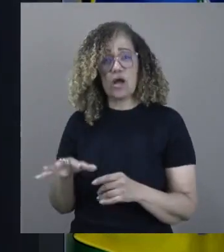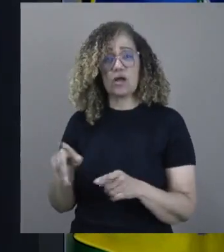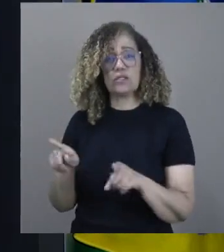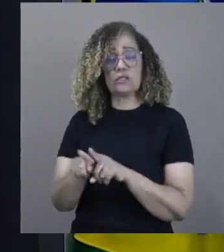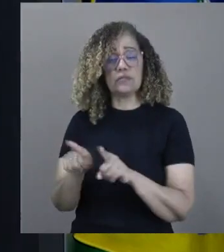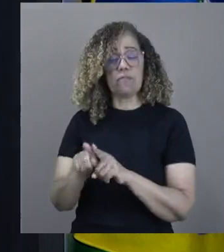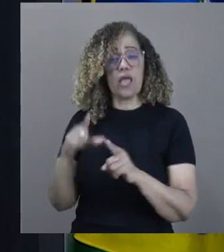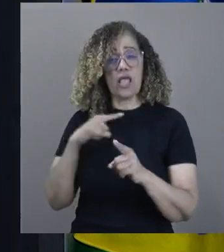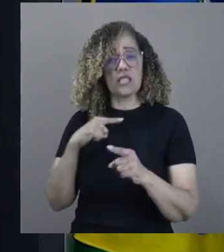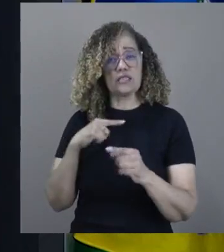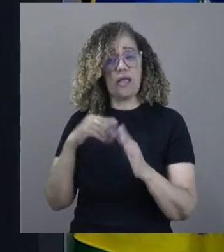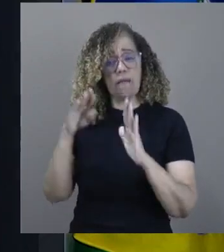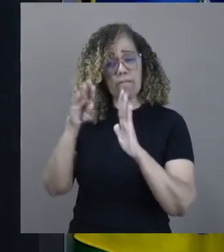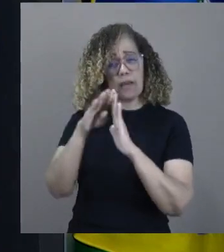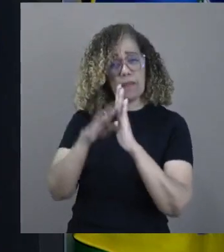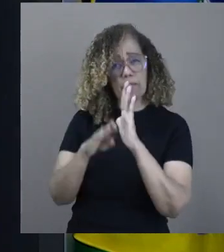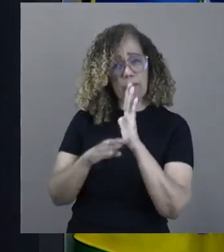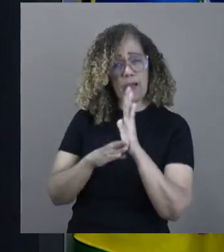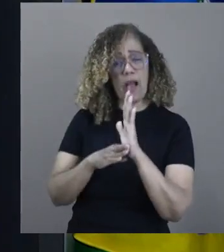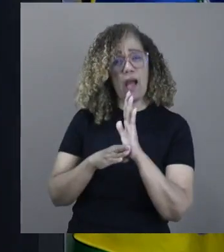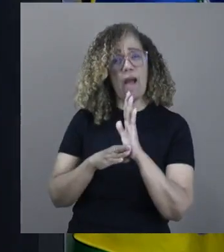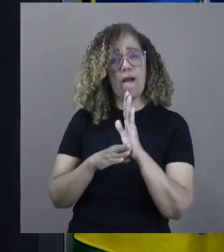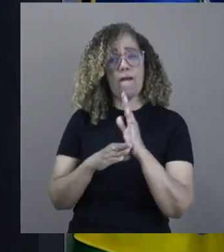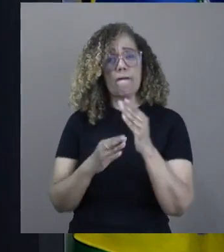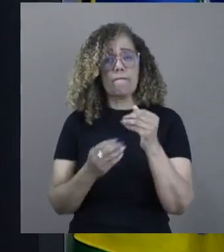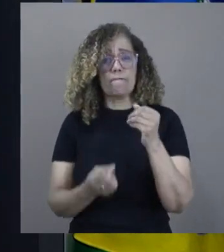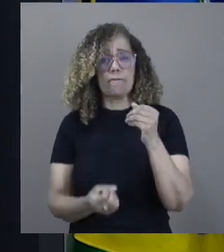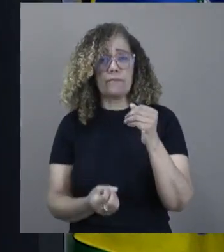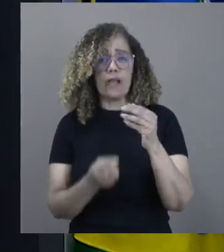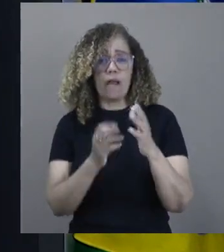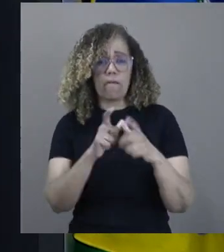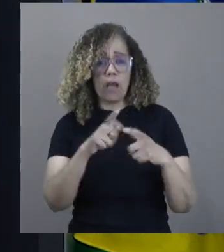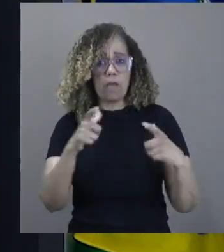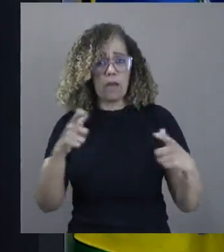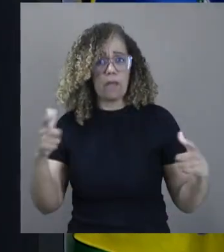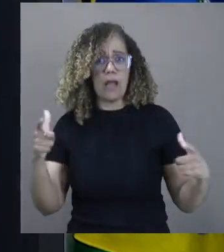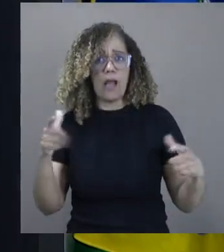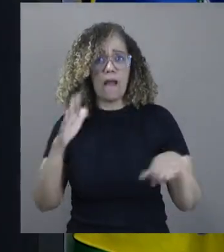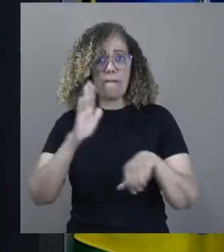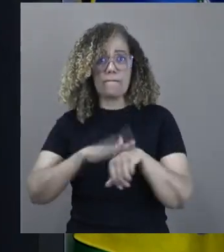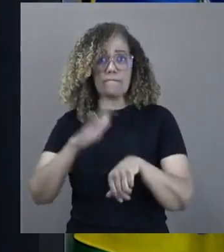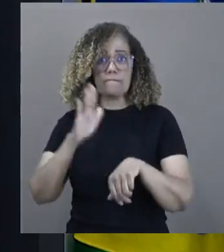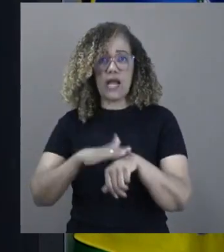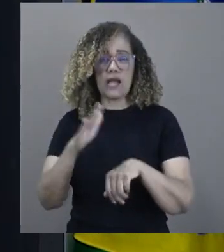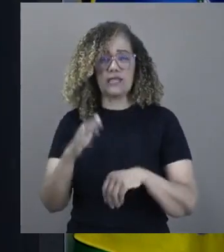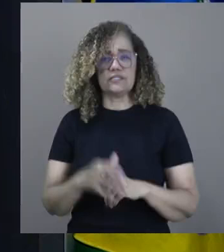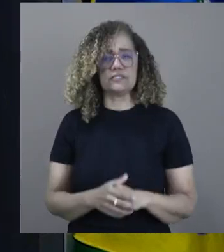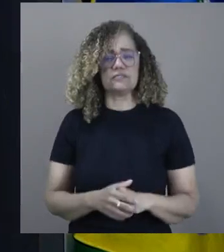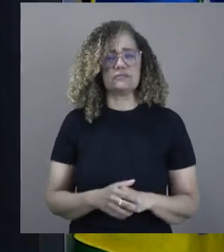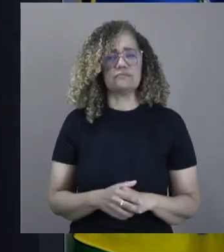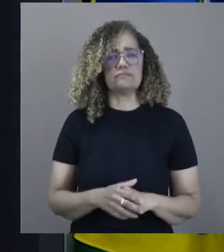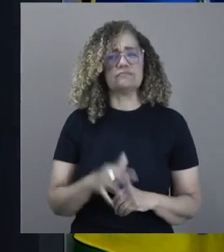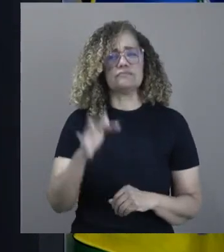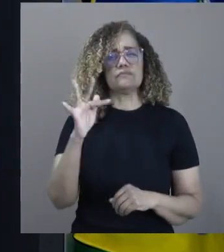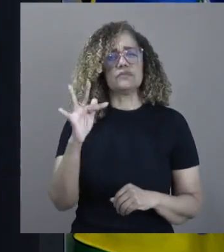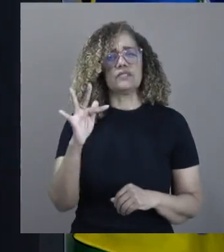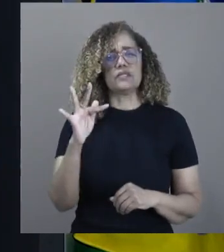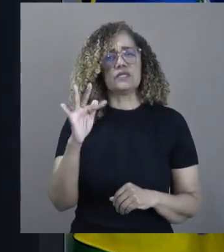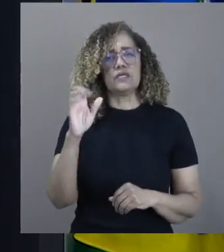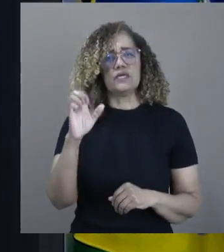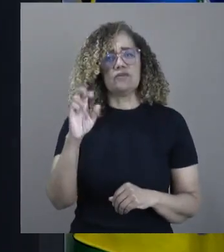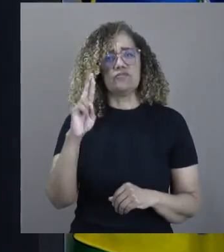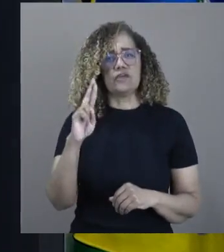metas para o aumento da produção nacional de fertilizantes. E eu faço questão de trazer esse tema aqui para a discussão,